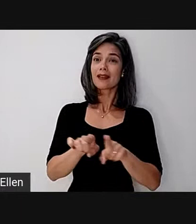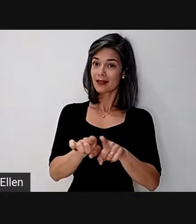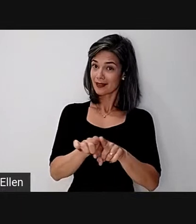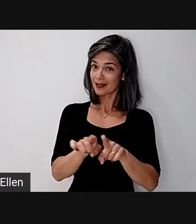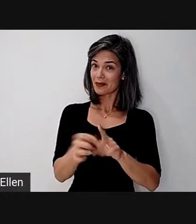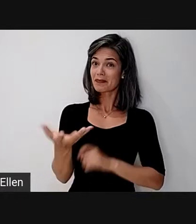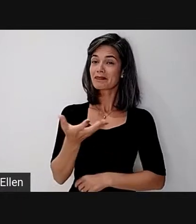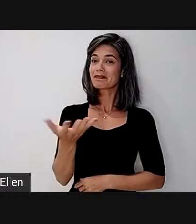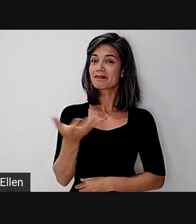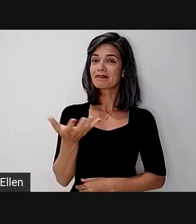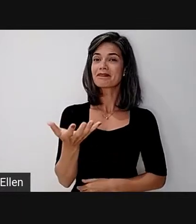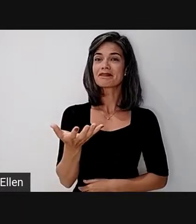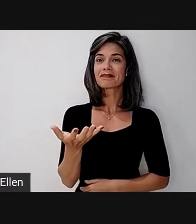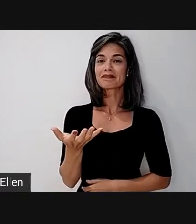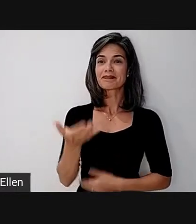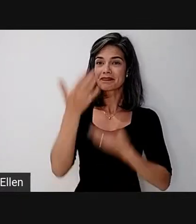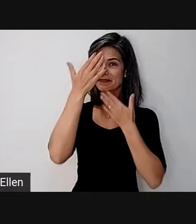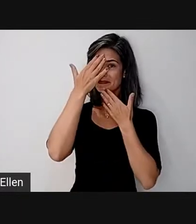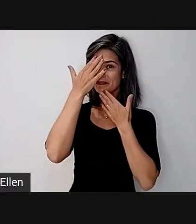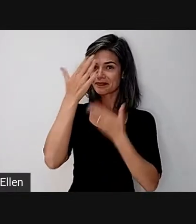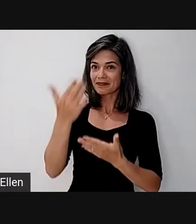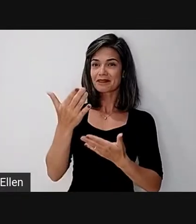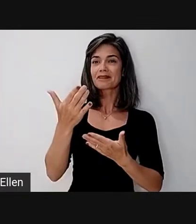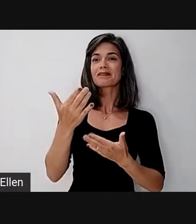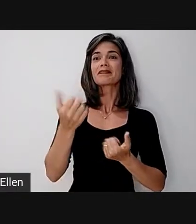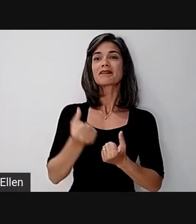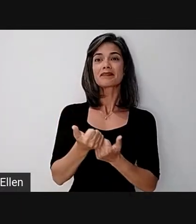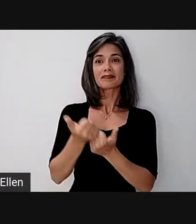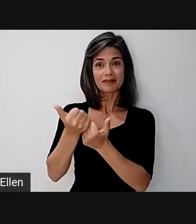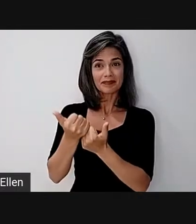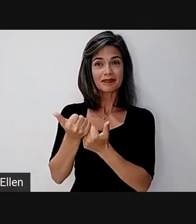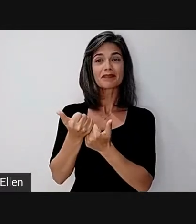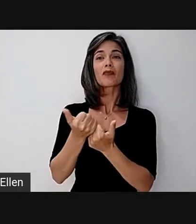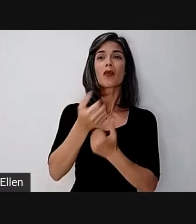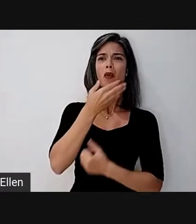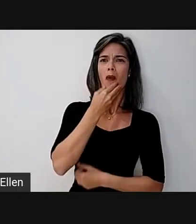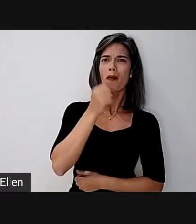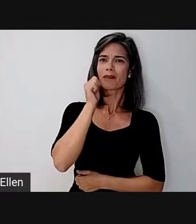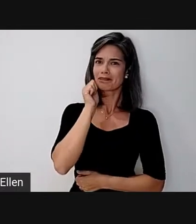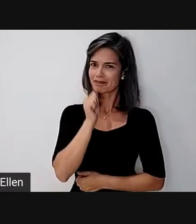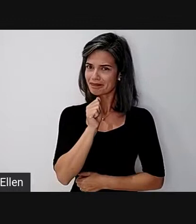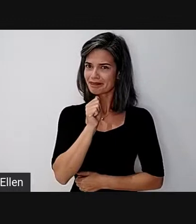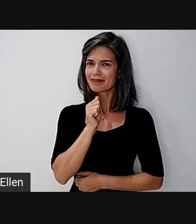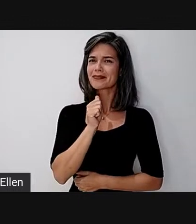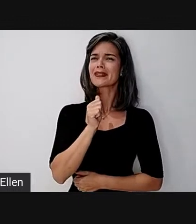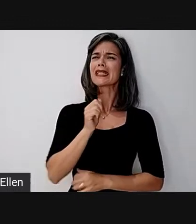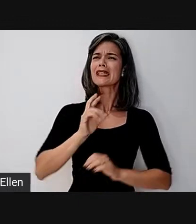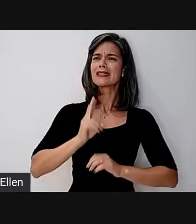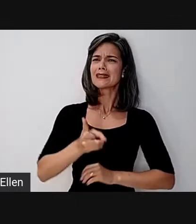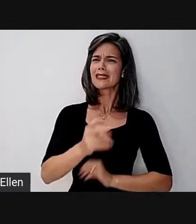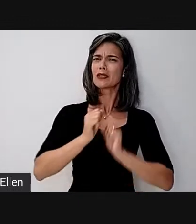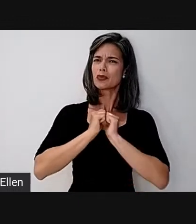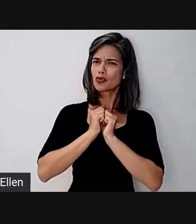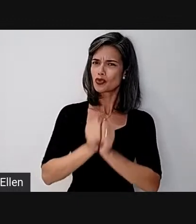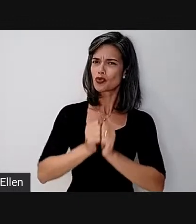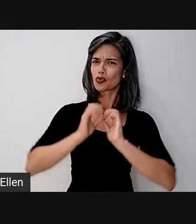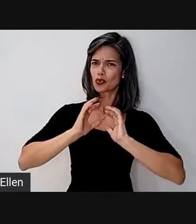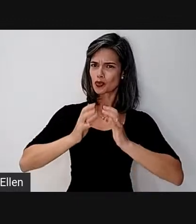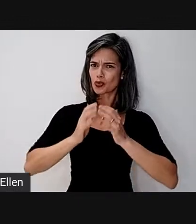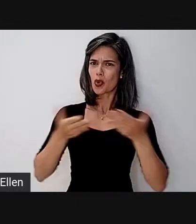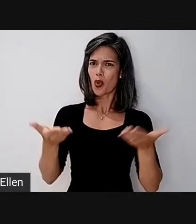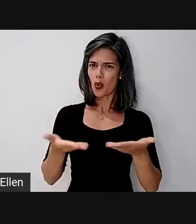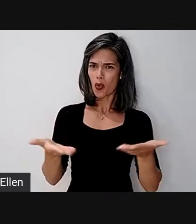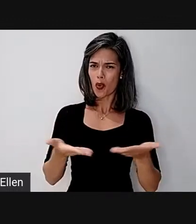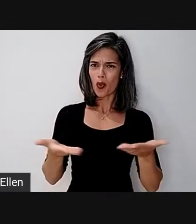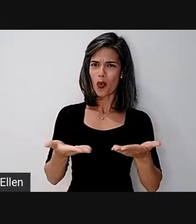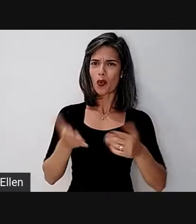agradecer aos tutores, às tutoras que vão nos acompanhar neste evento de hoje e